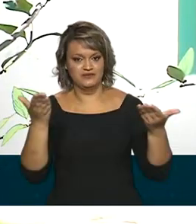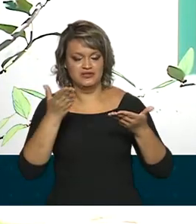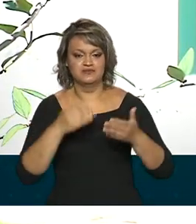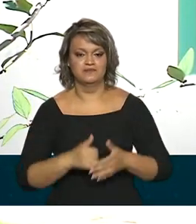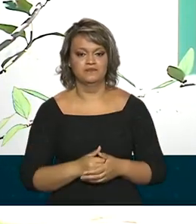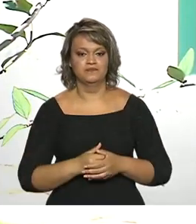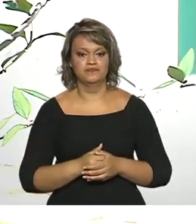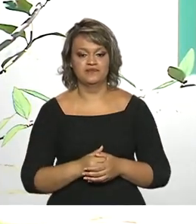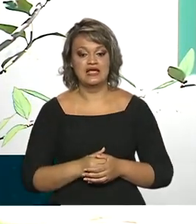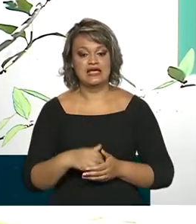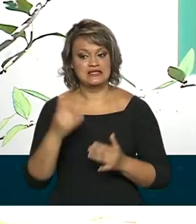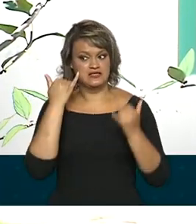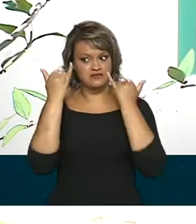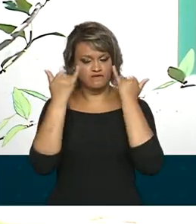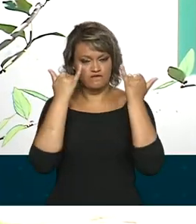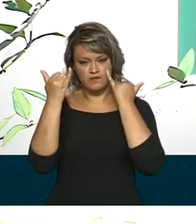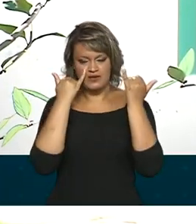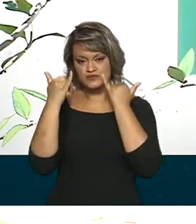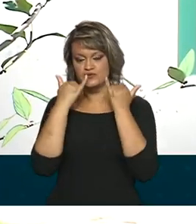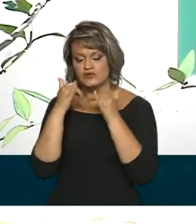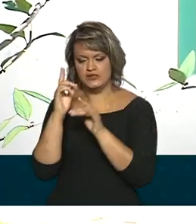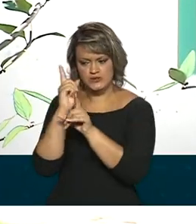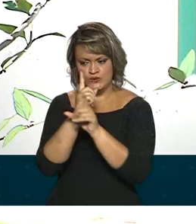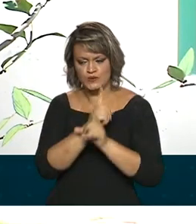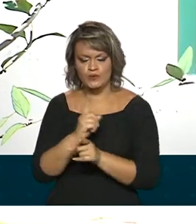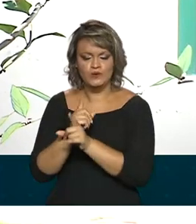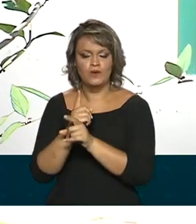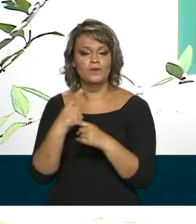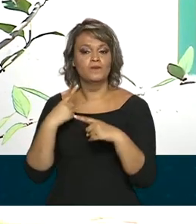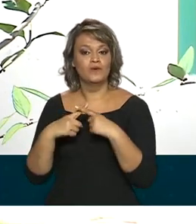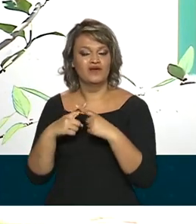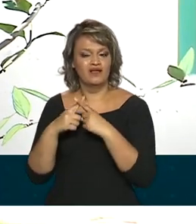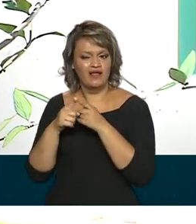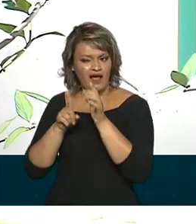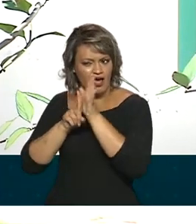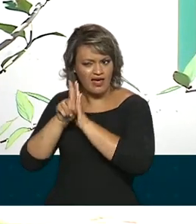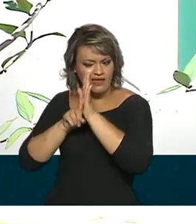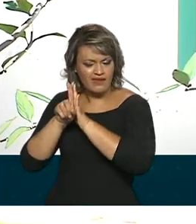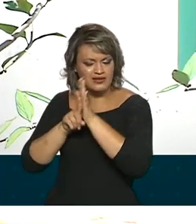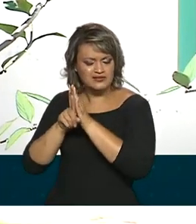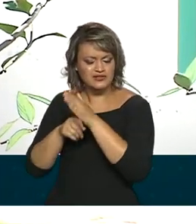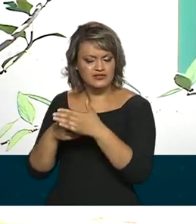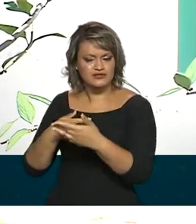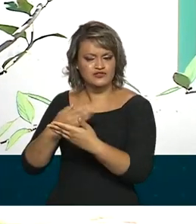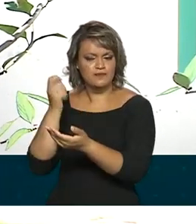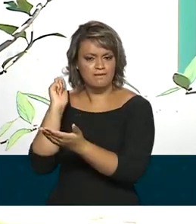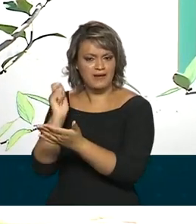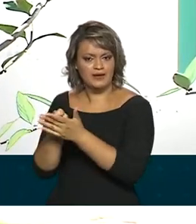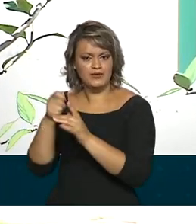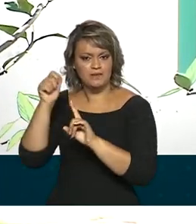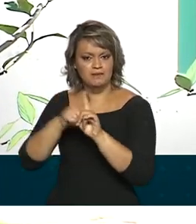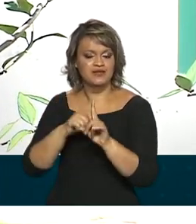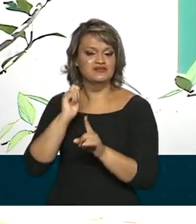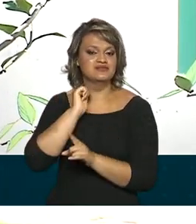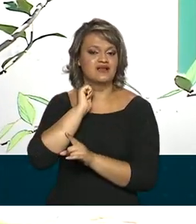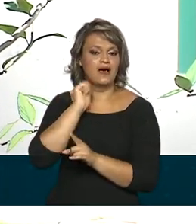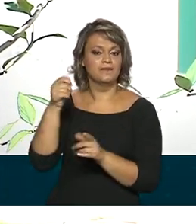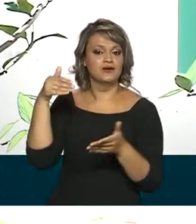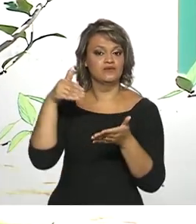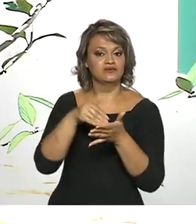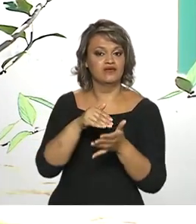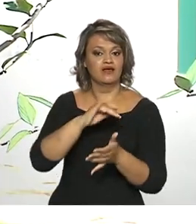todos. Esses indícios foram identificados após análise da folha de pagamento de abril a julho deste ano. Os